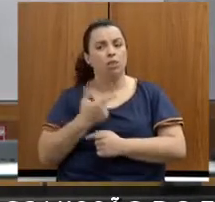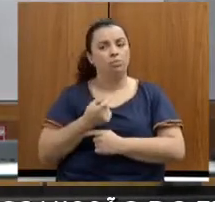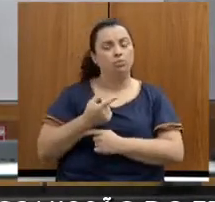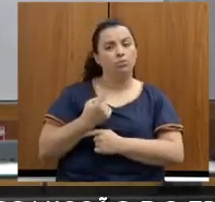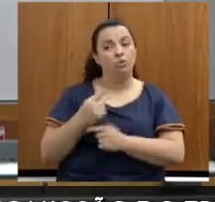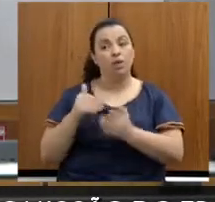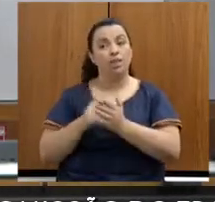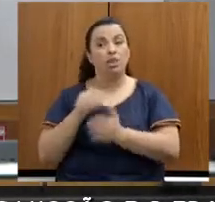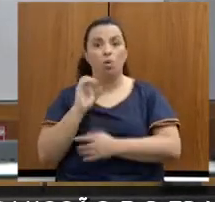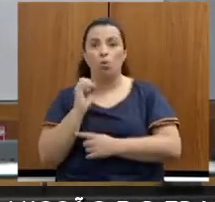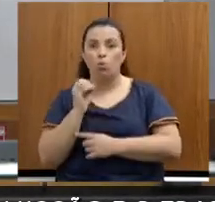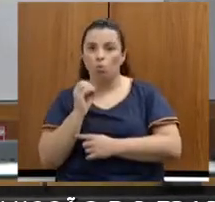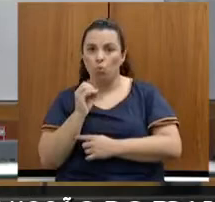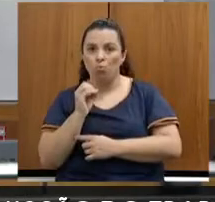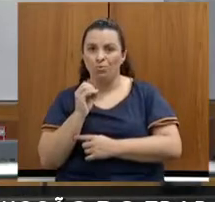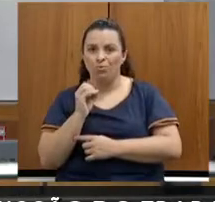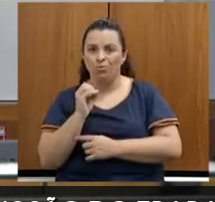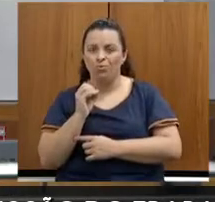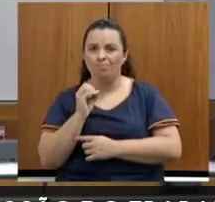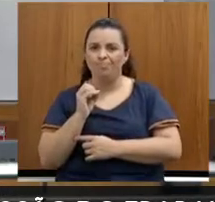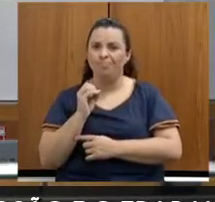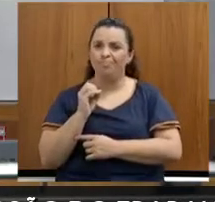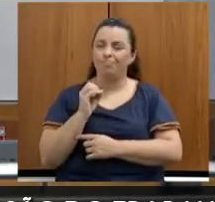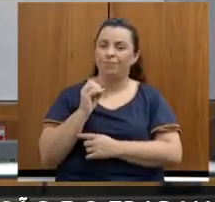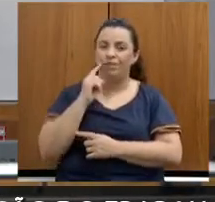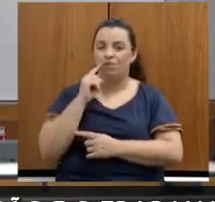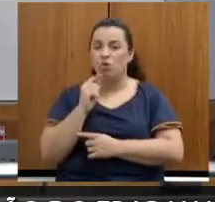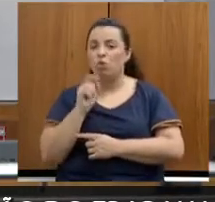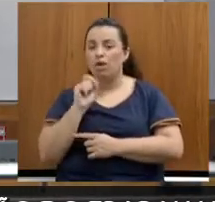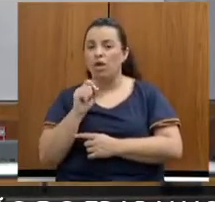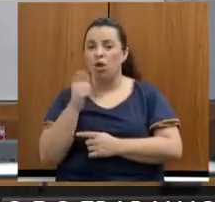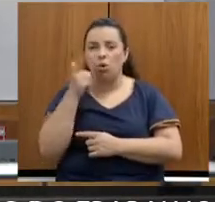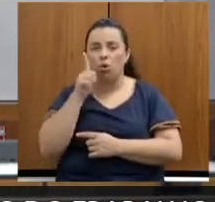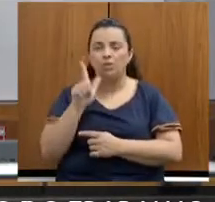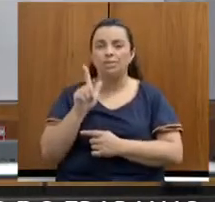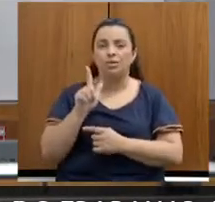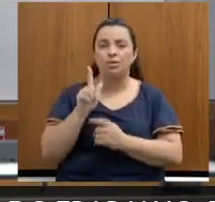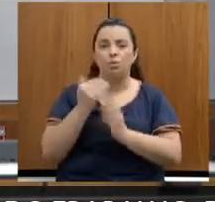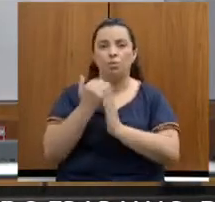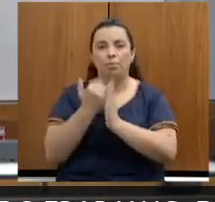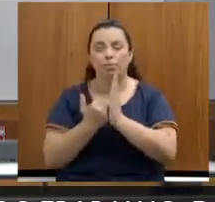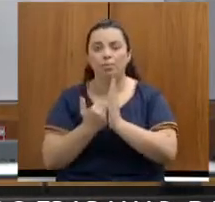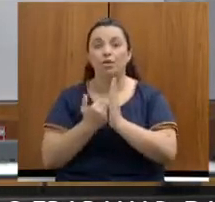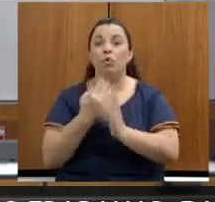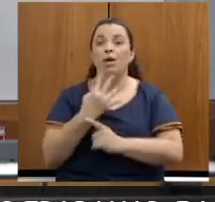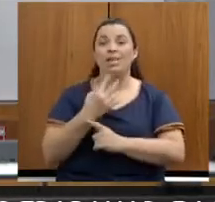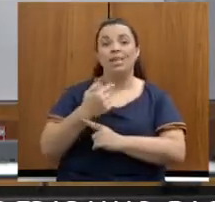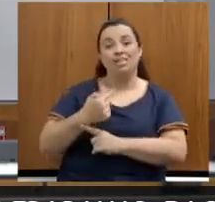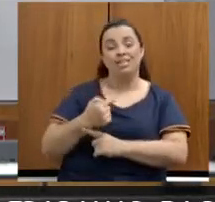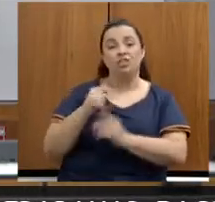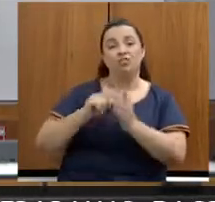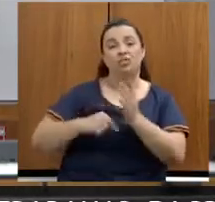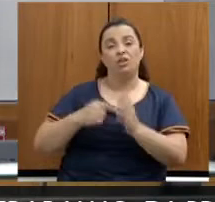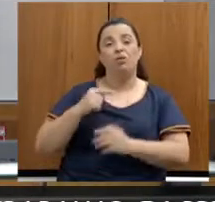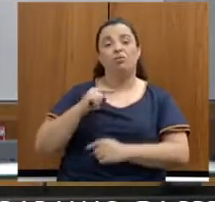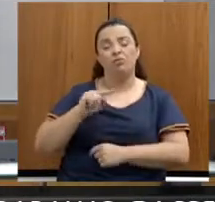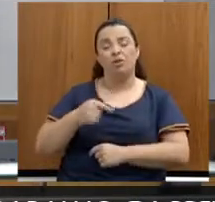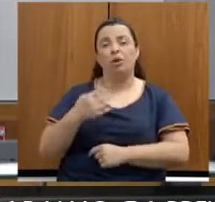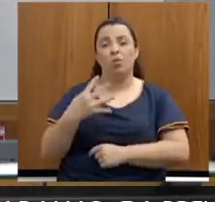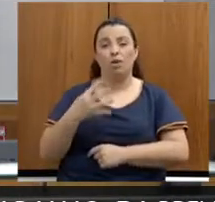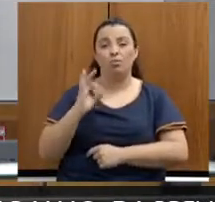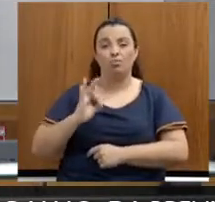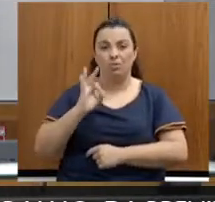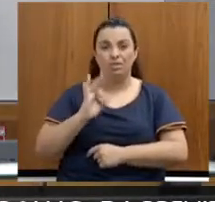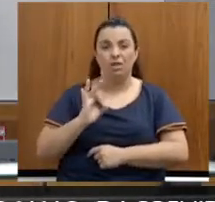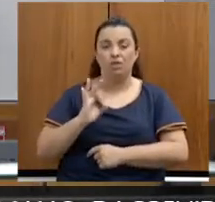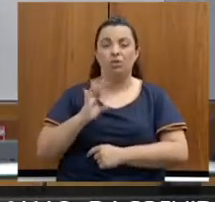outubro desse ano, nós 47,4% do que foi orçado da Secretaria, que já é